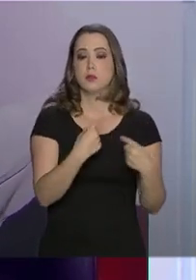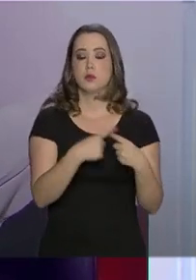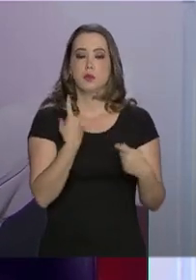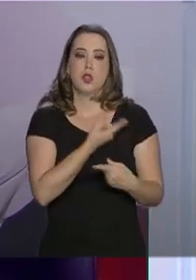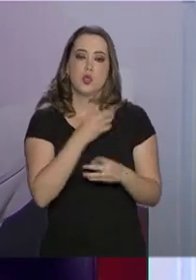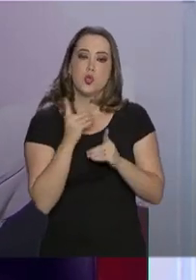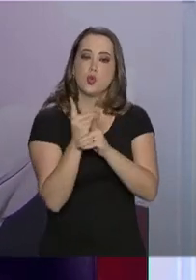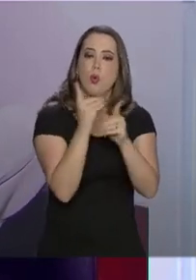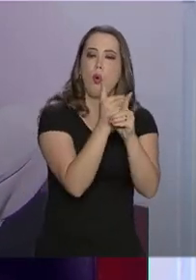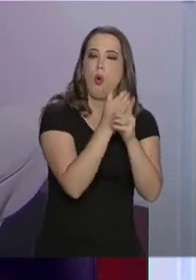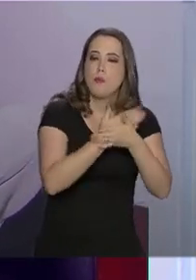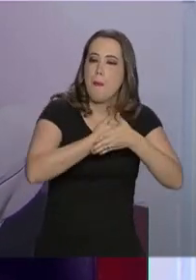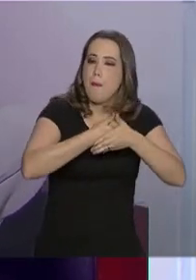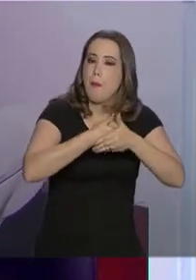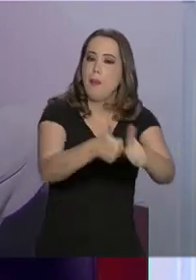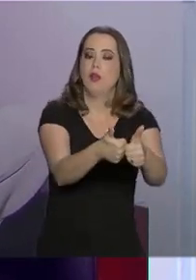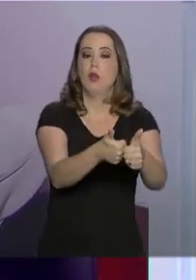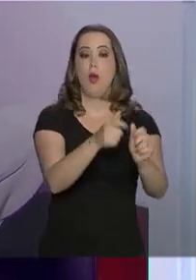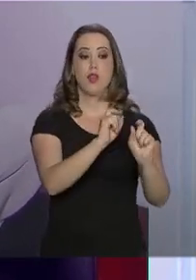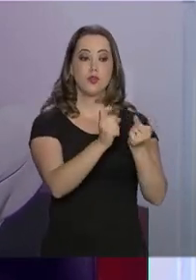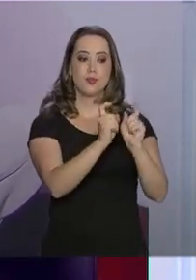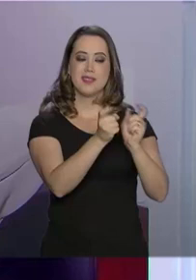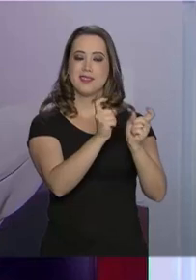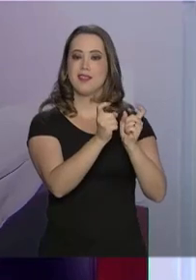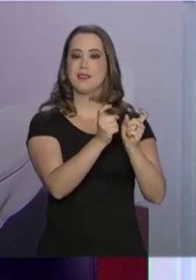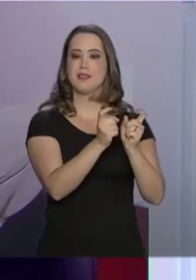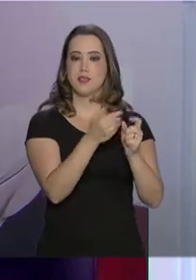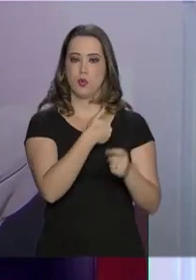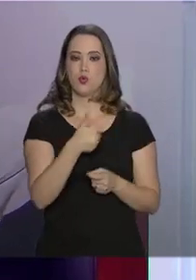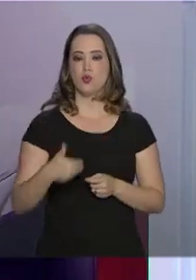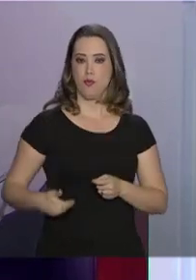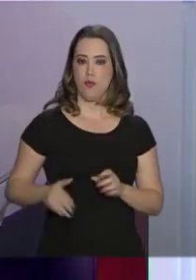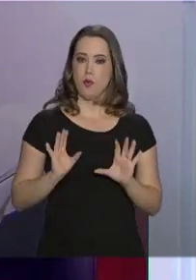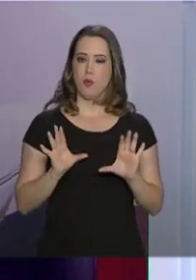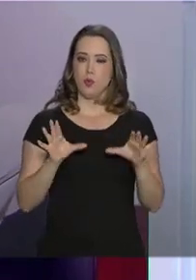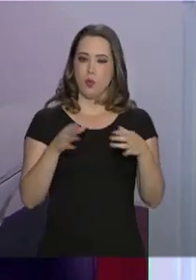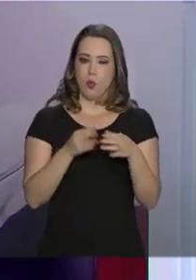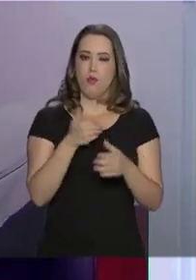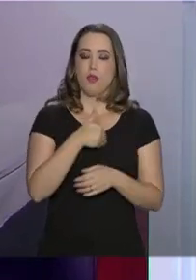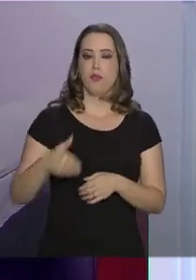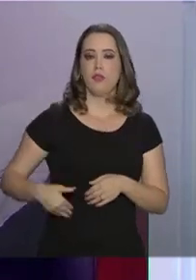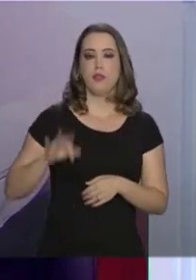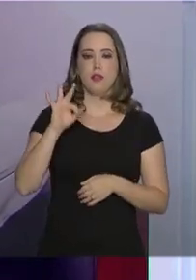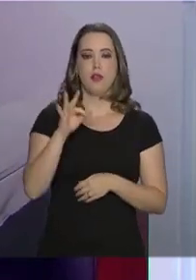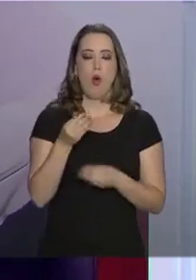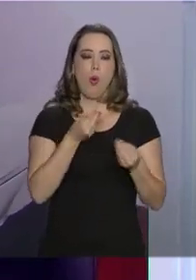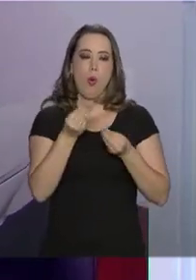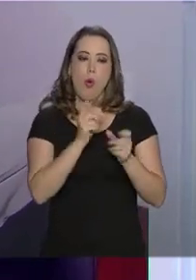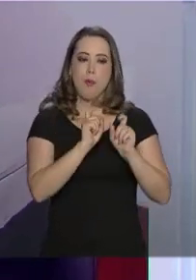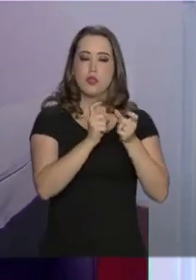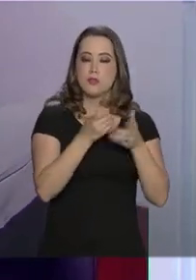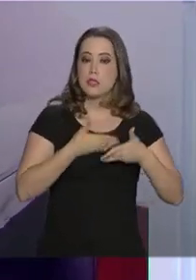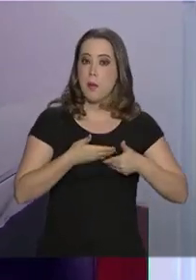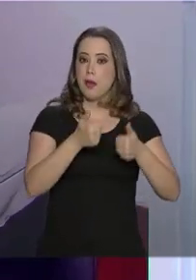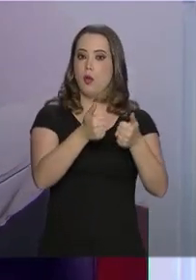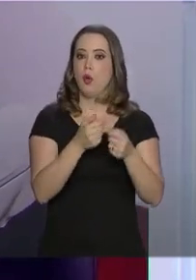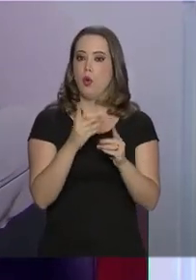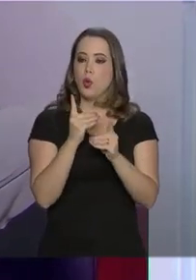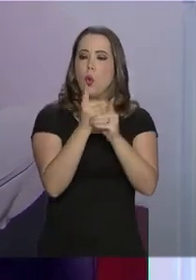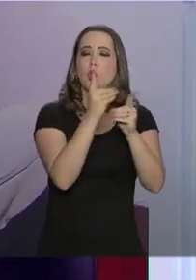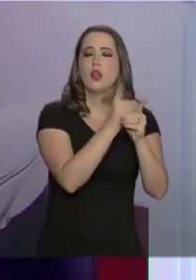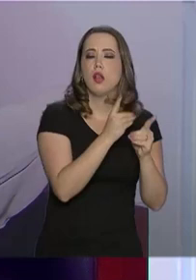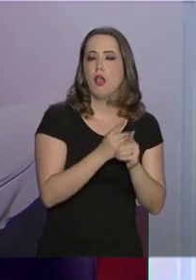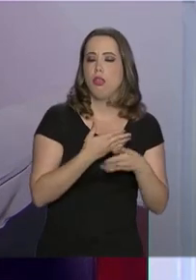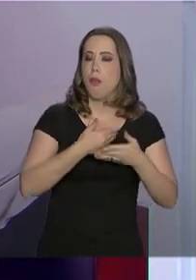que a gente encontre as melhores práticas de administração para um governo federal, no sentido de encontrar melhores